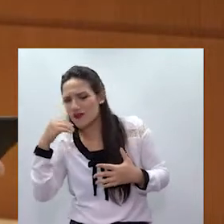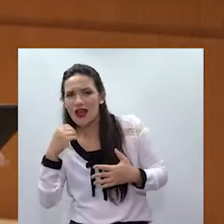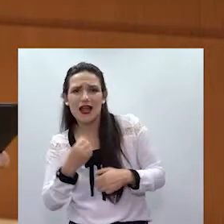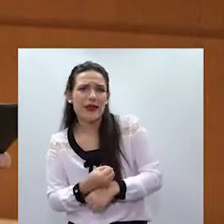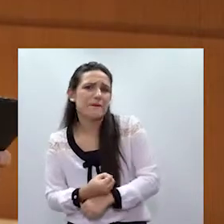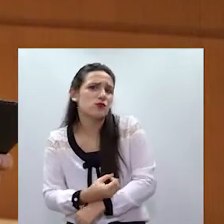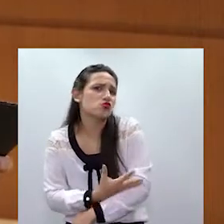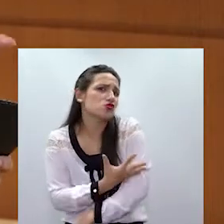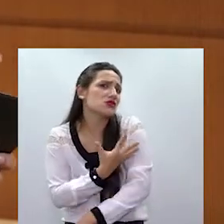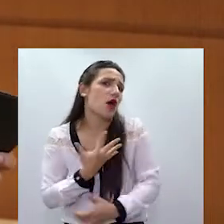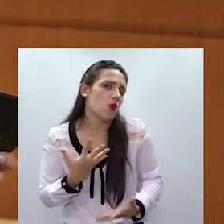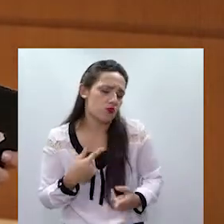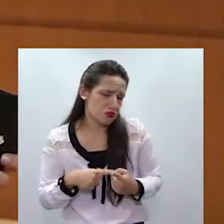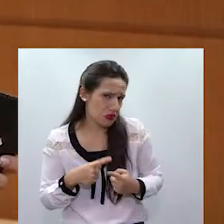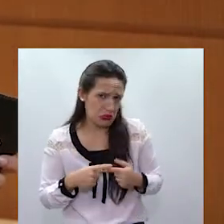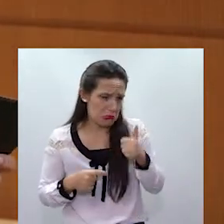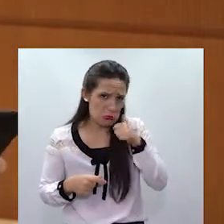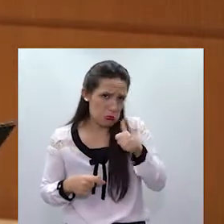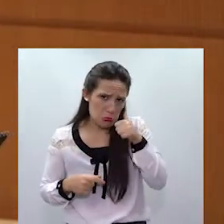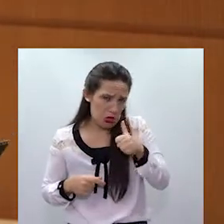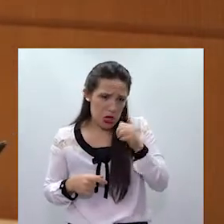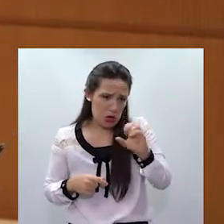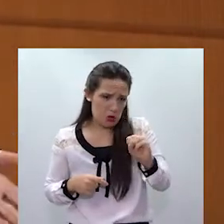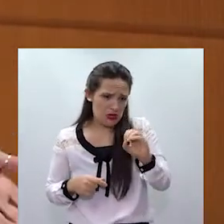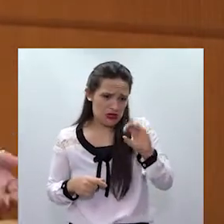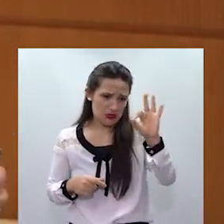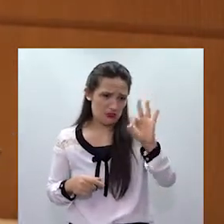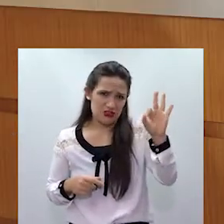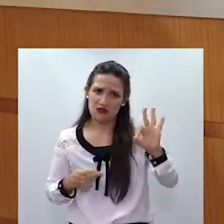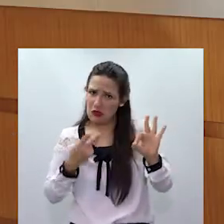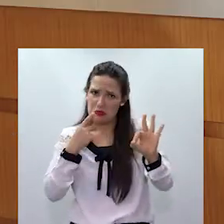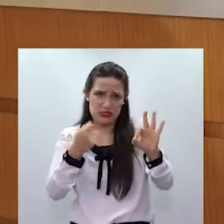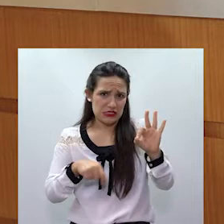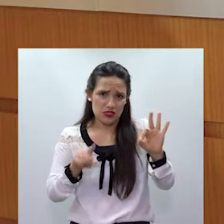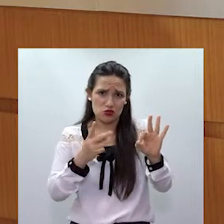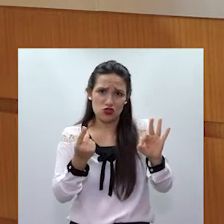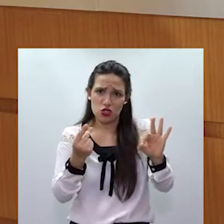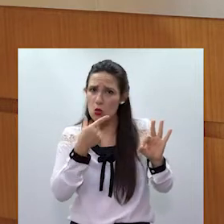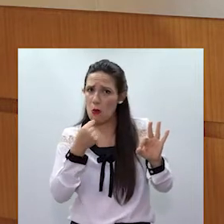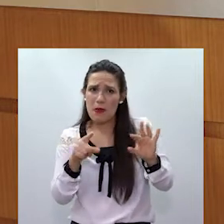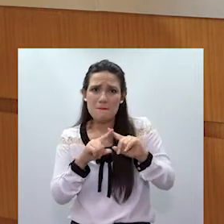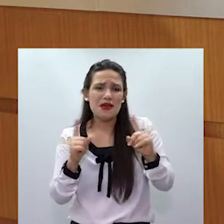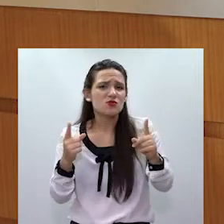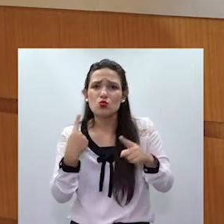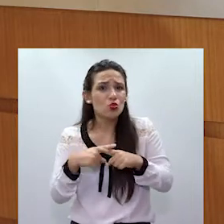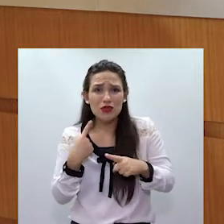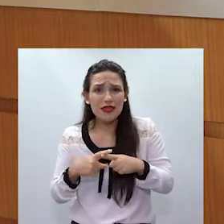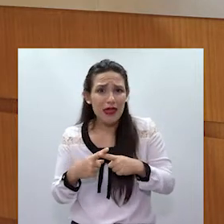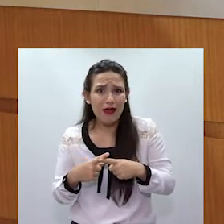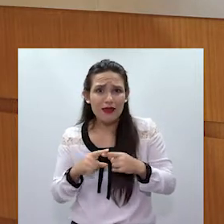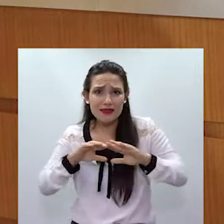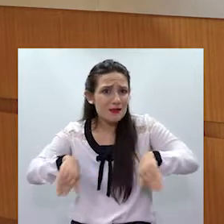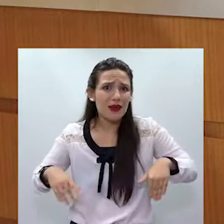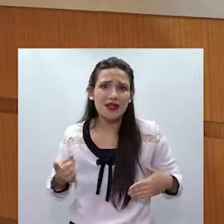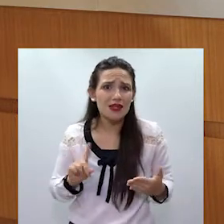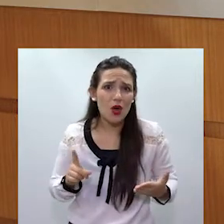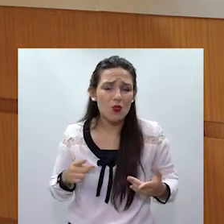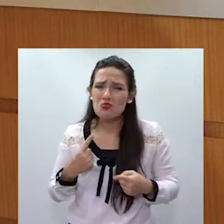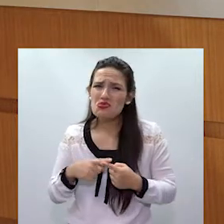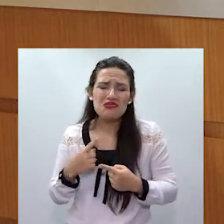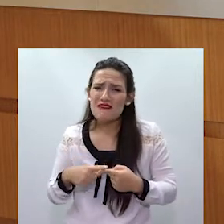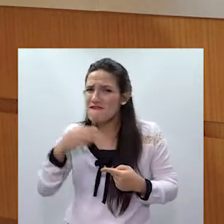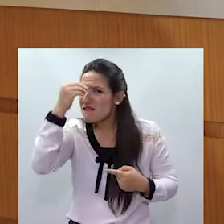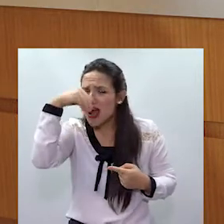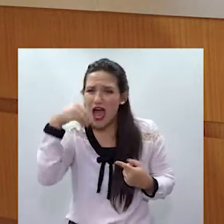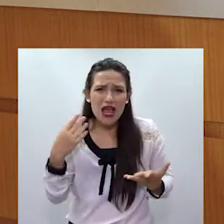tão forte, tão sustentável, que 80% diz que não dependem. O que causa essa situação que